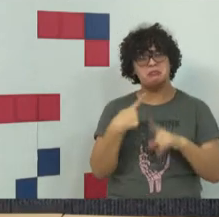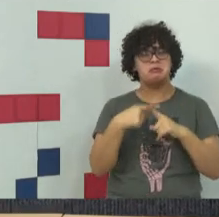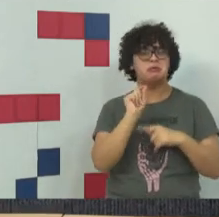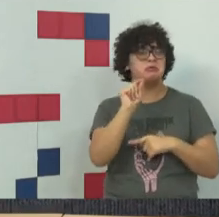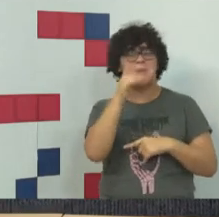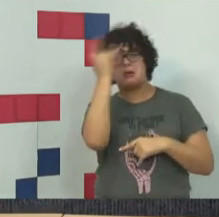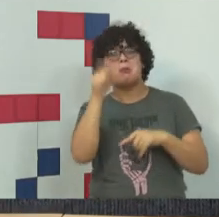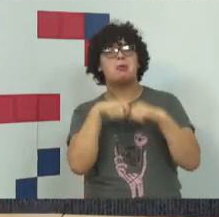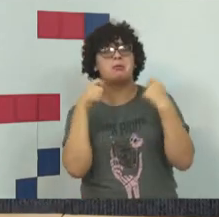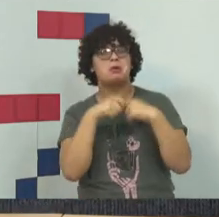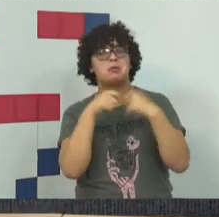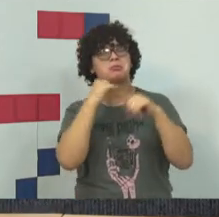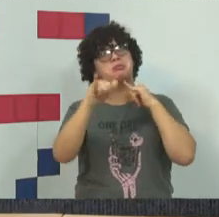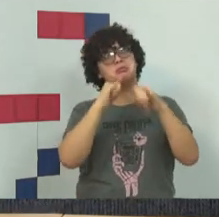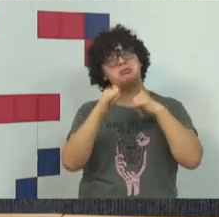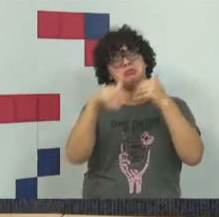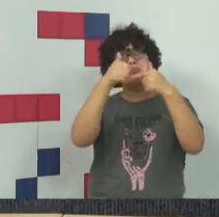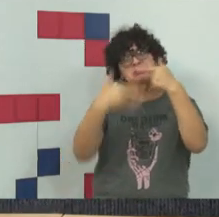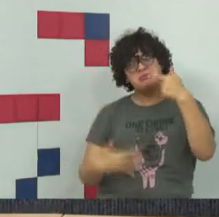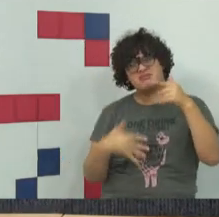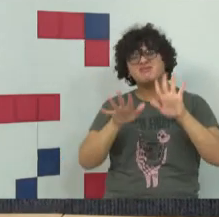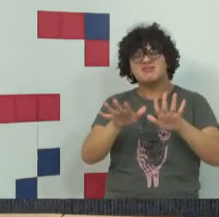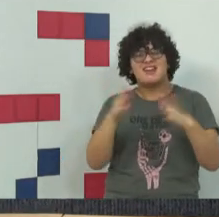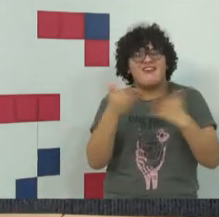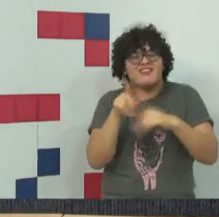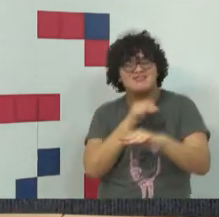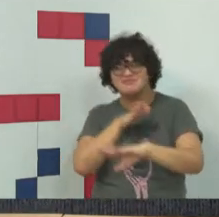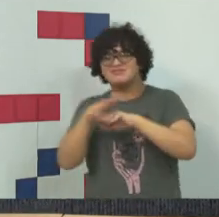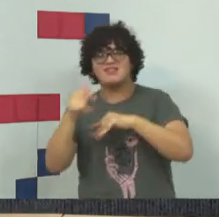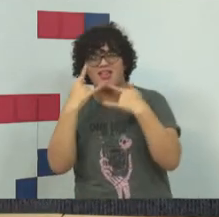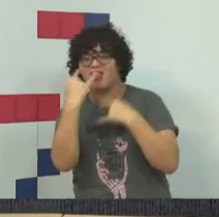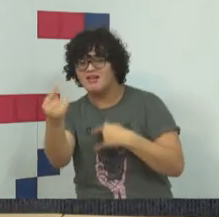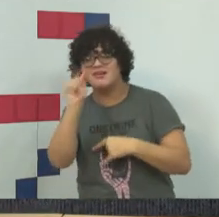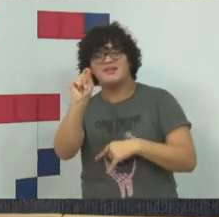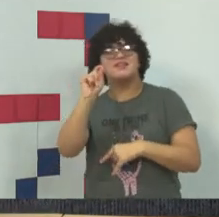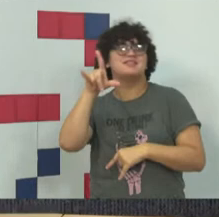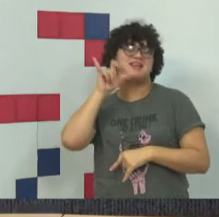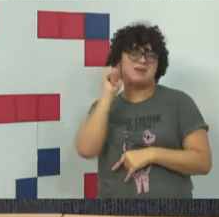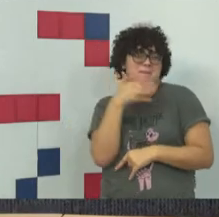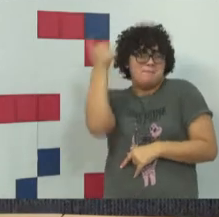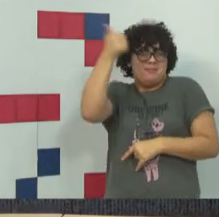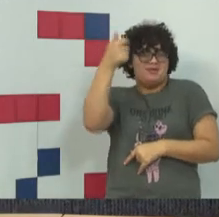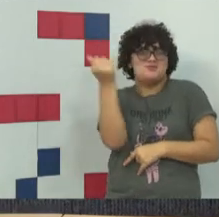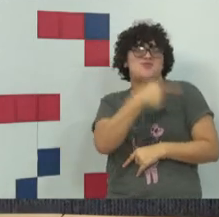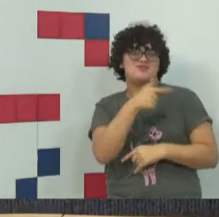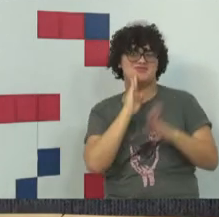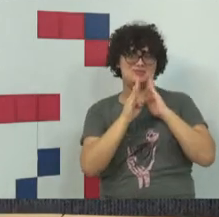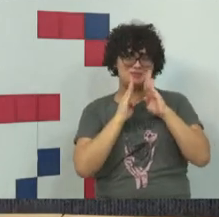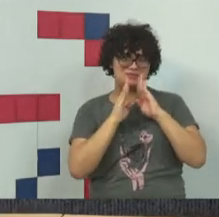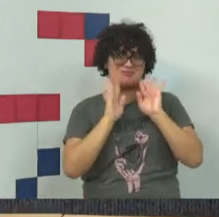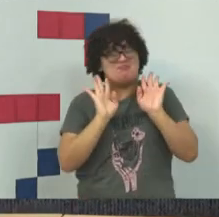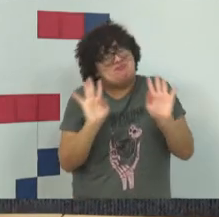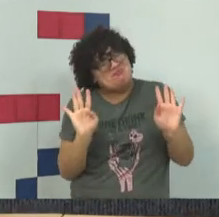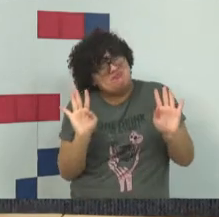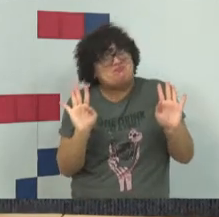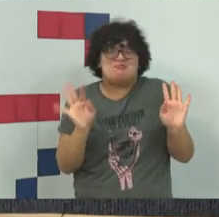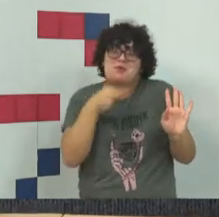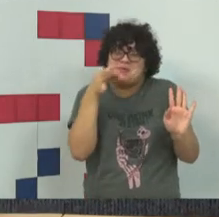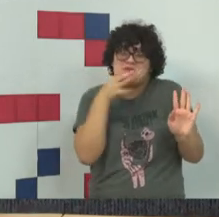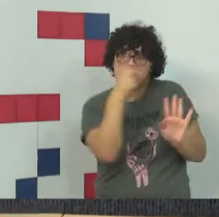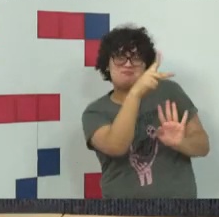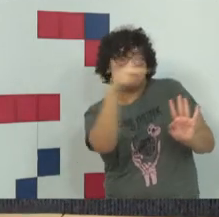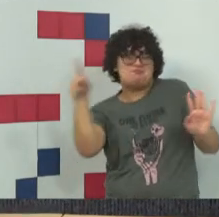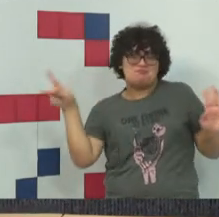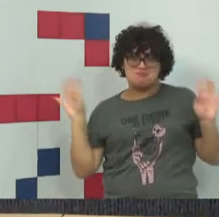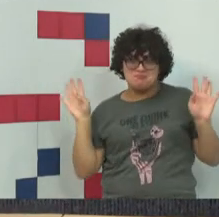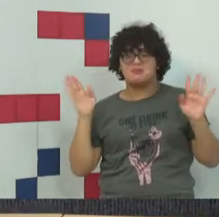novos campos. Quem sabe, num futuro próximo, isso não aconteça. Quem sabe, novos